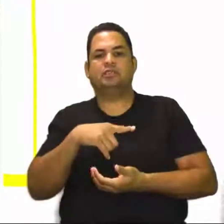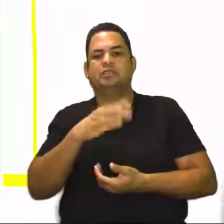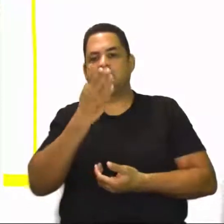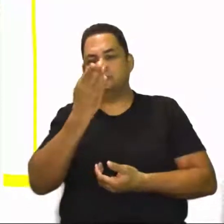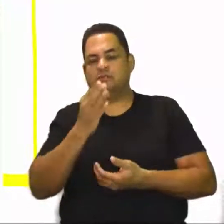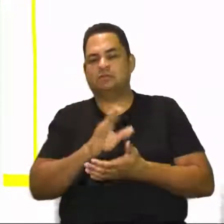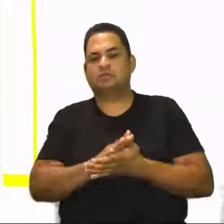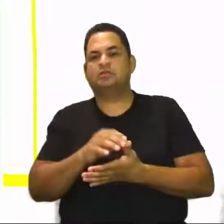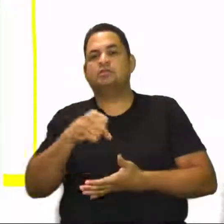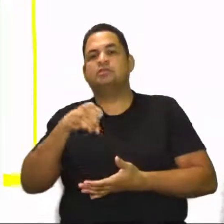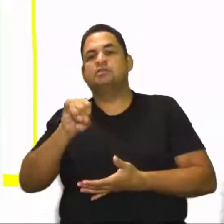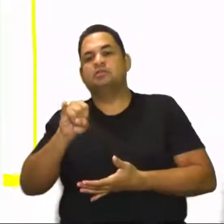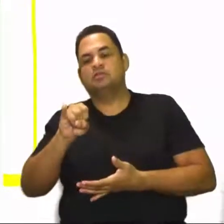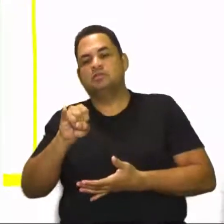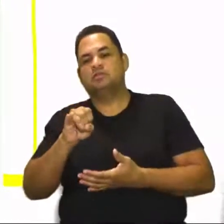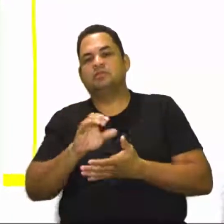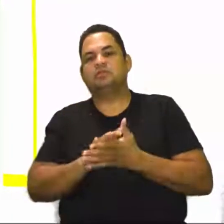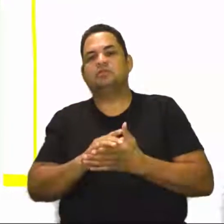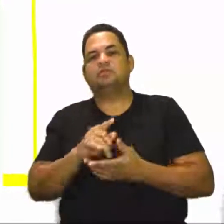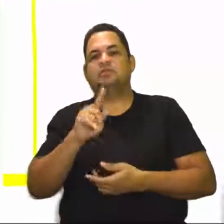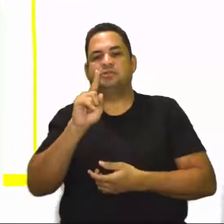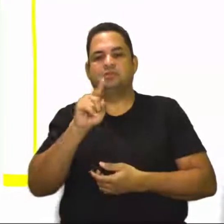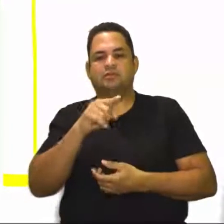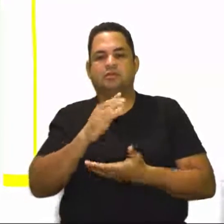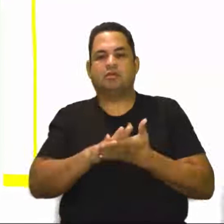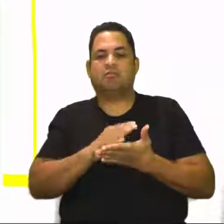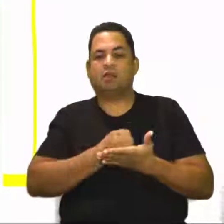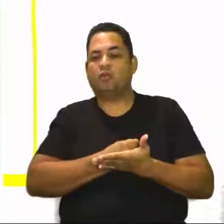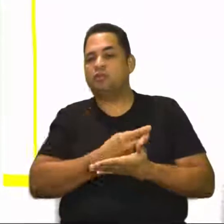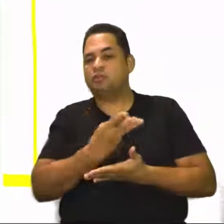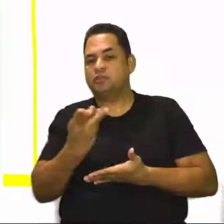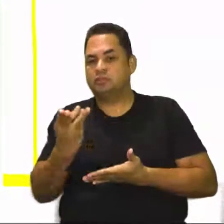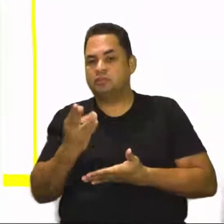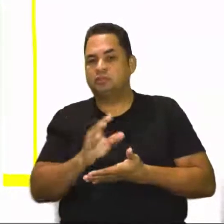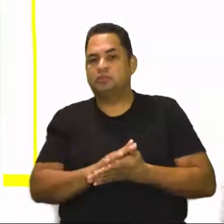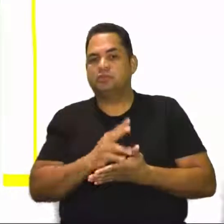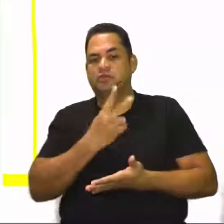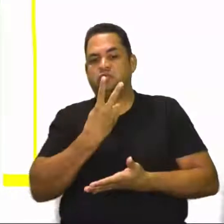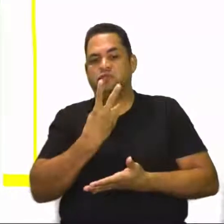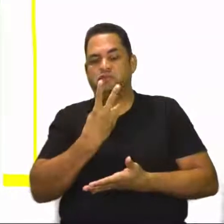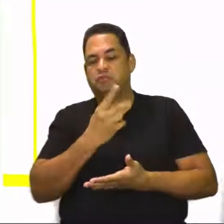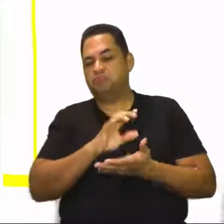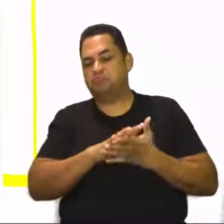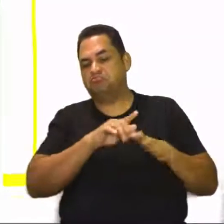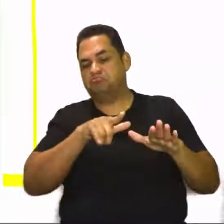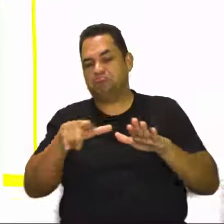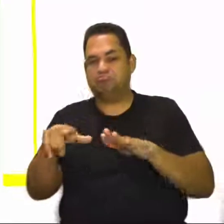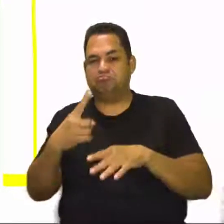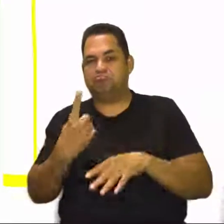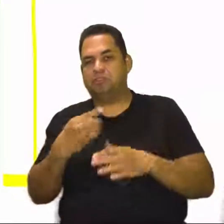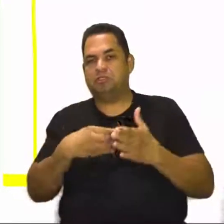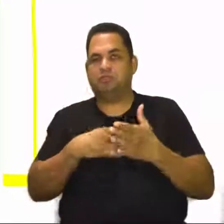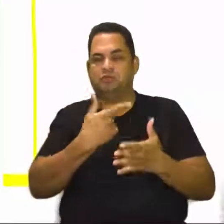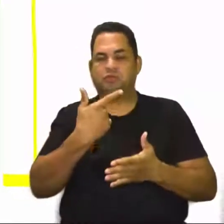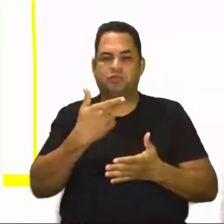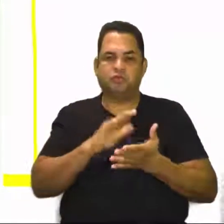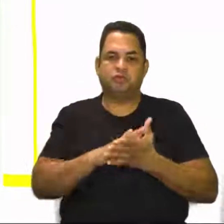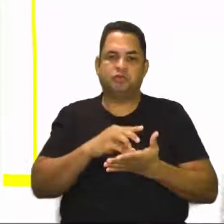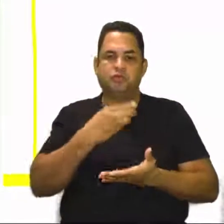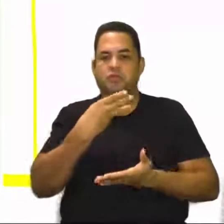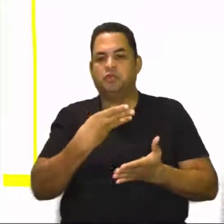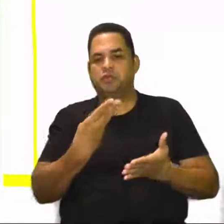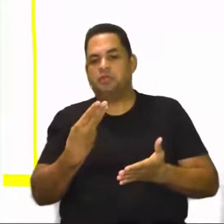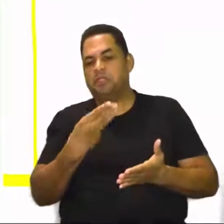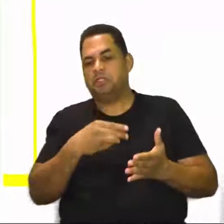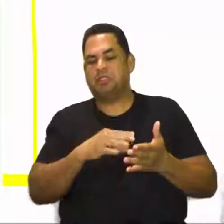Se você faz, você vai marcar a frequência, né? Se é duas vezes por semana, de uma a duas vezes, ou se é de